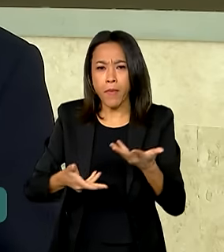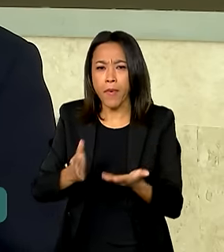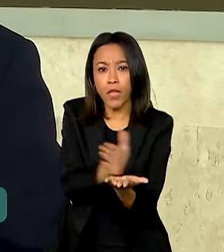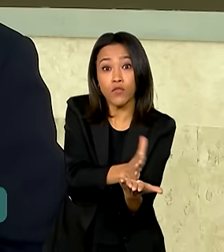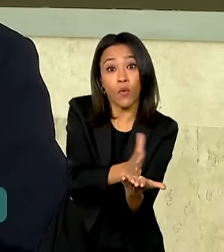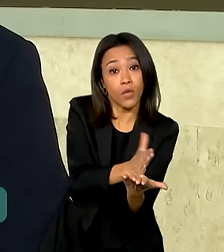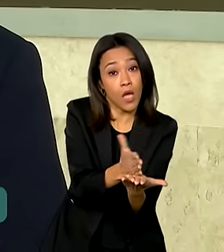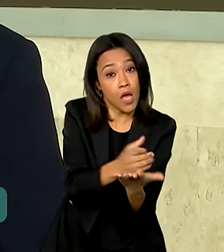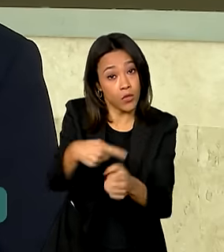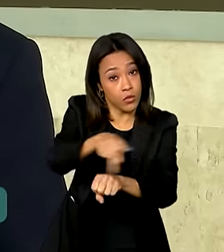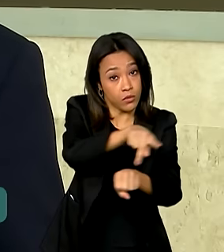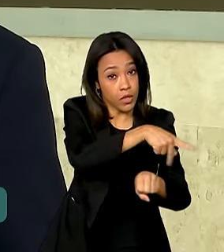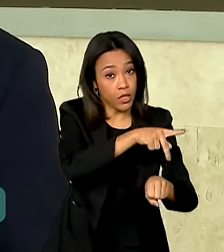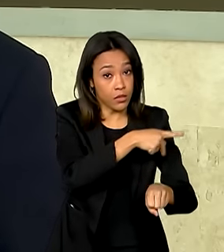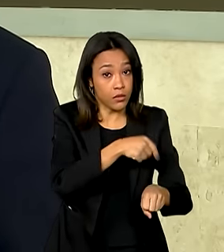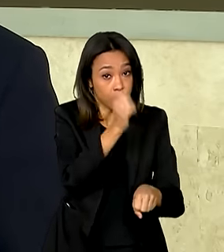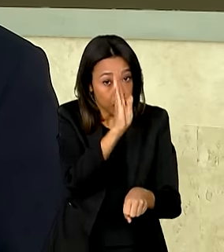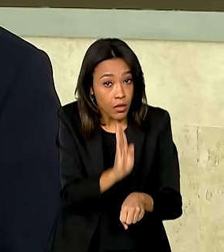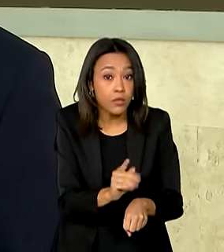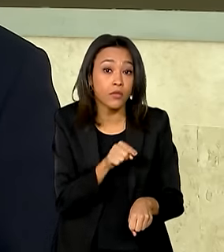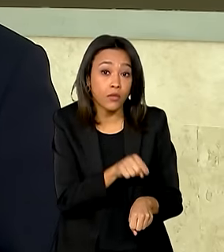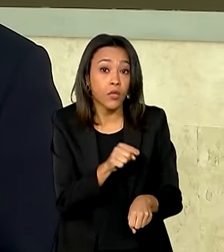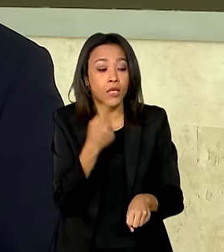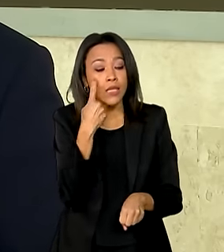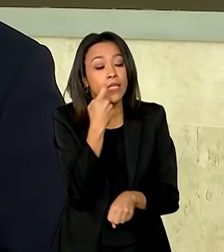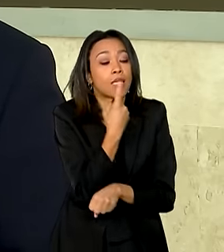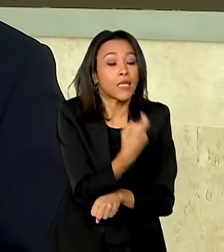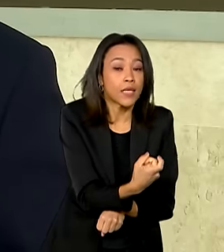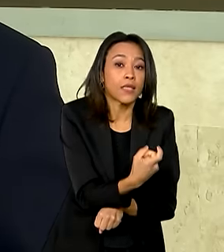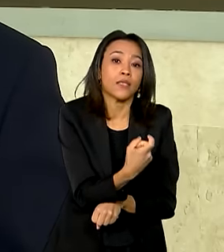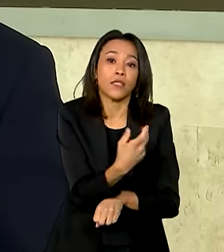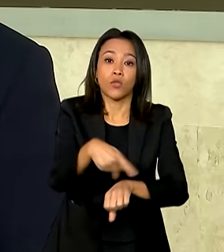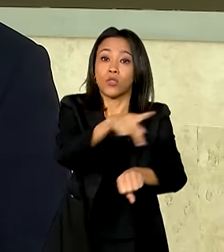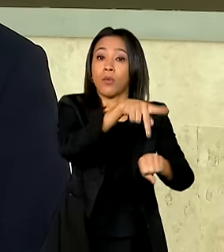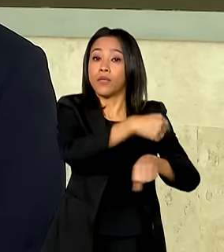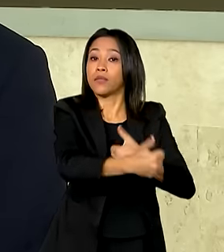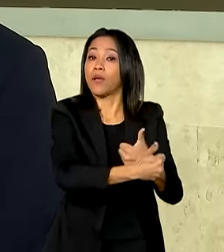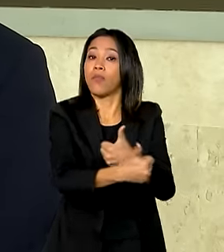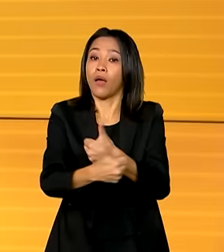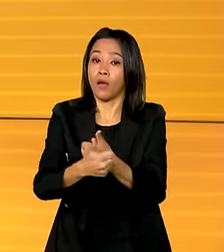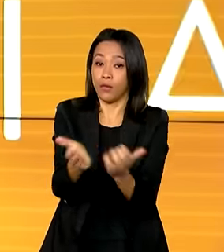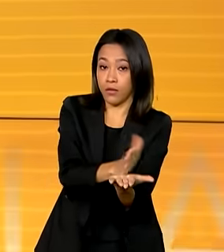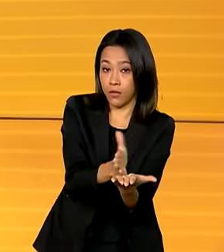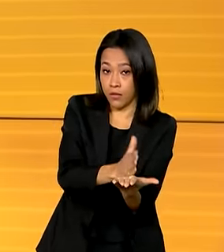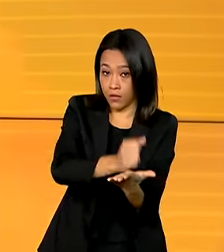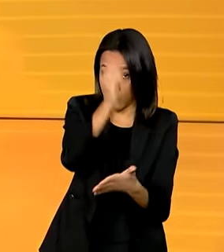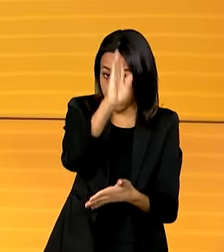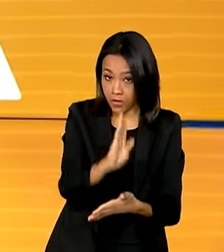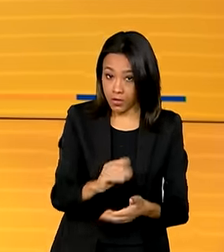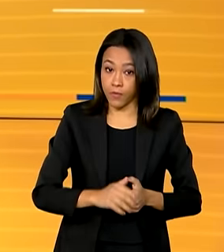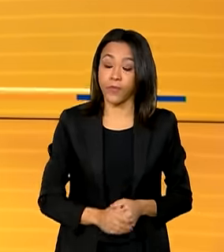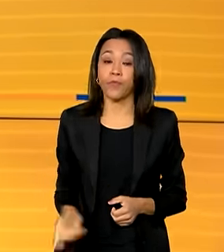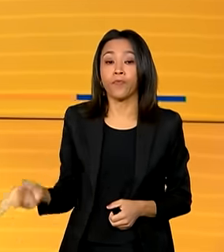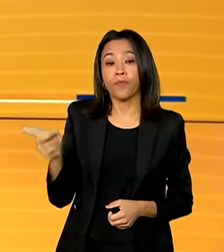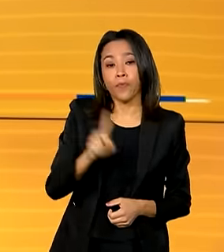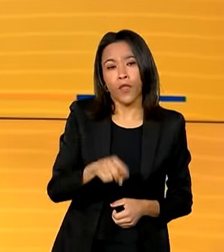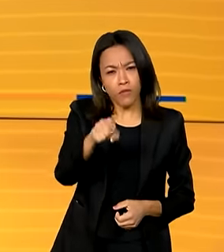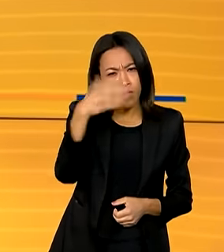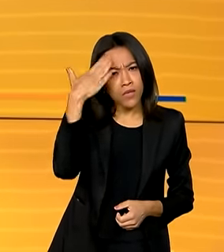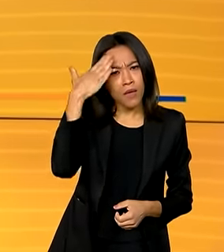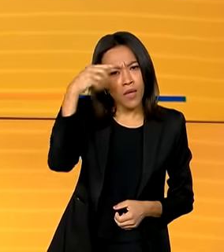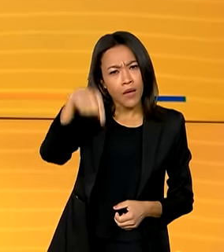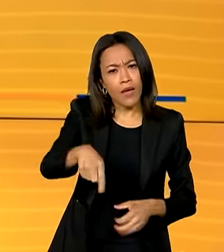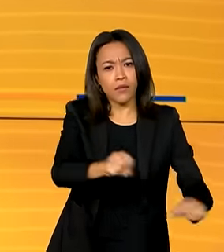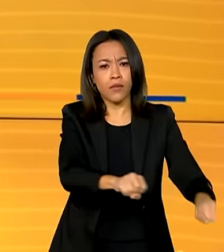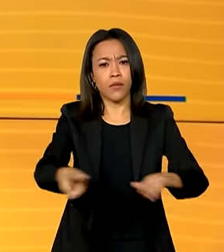dando um enfoque comum de interesses dos países que fazem limite com o Brasil. Você sabia que essa semana foi